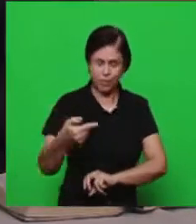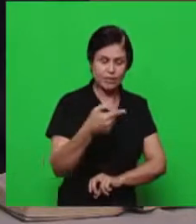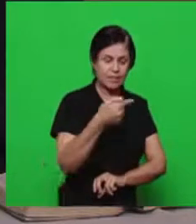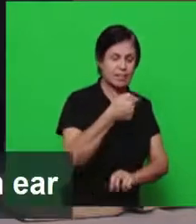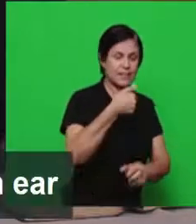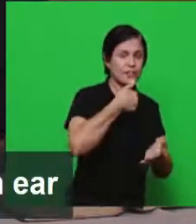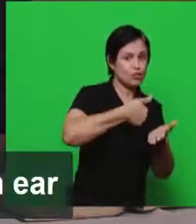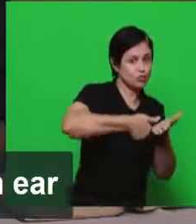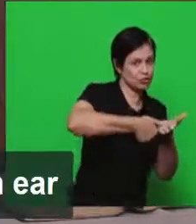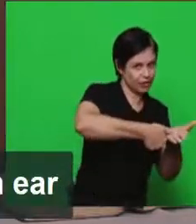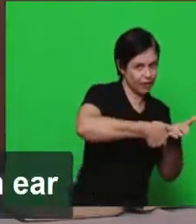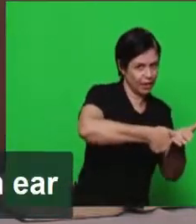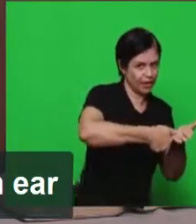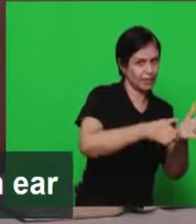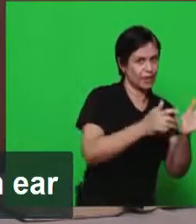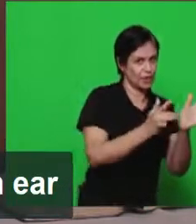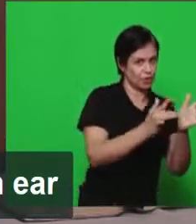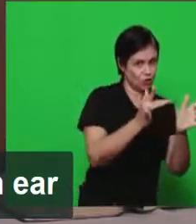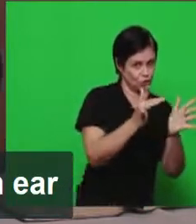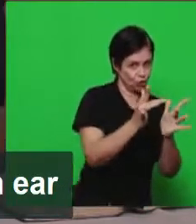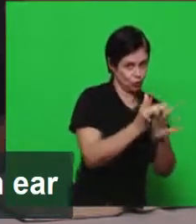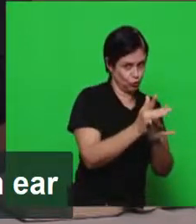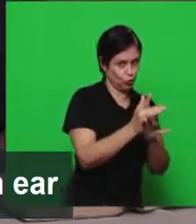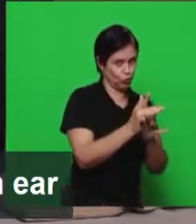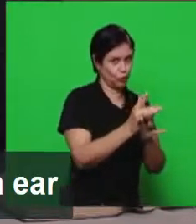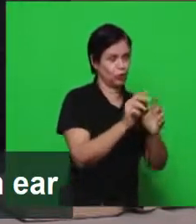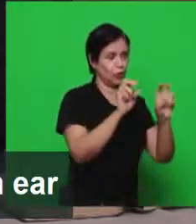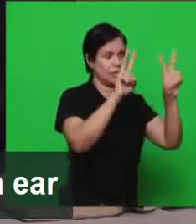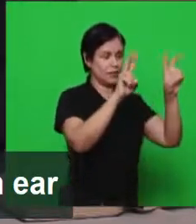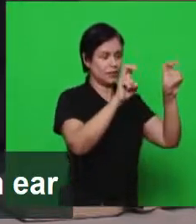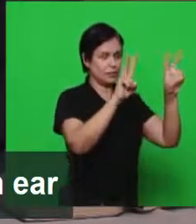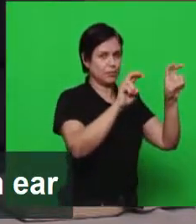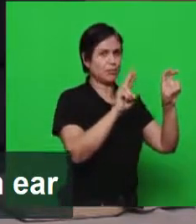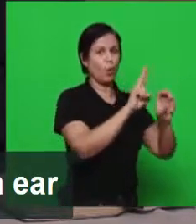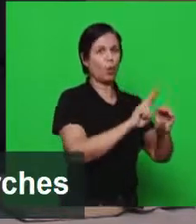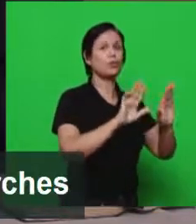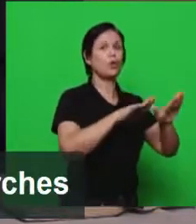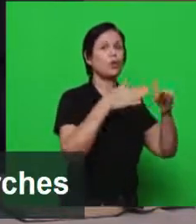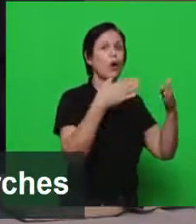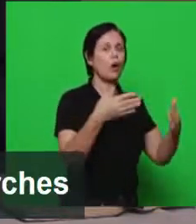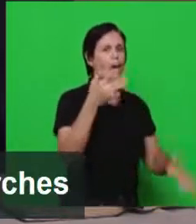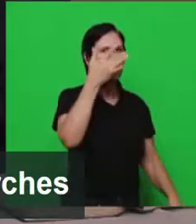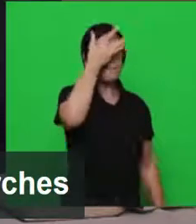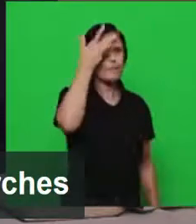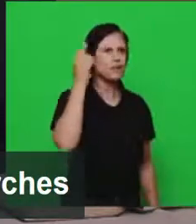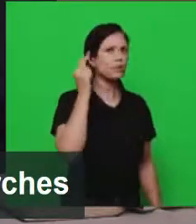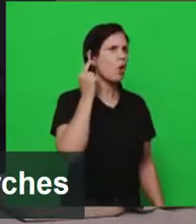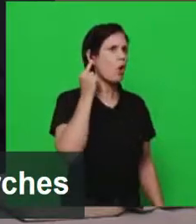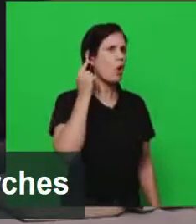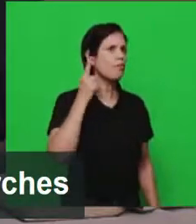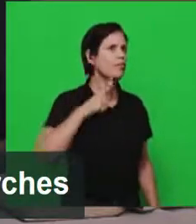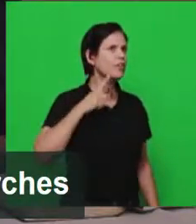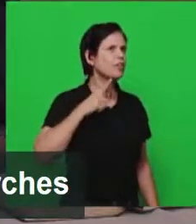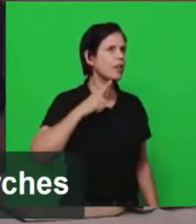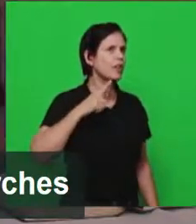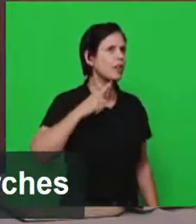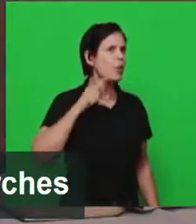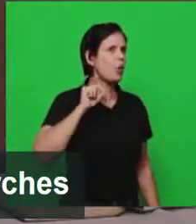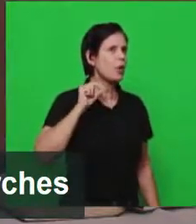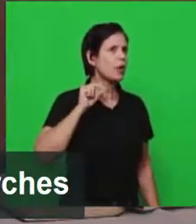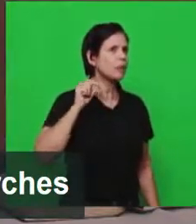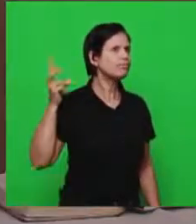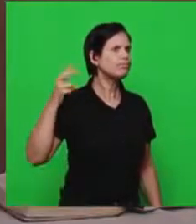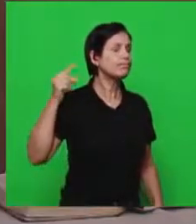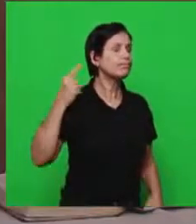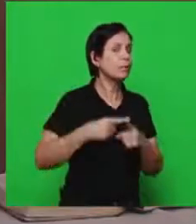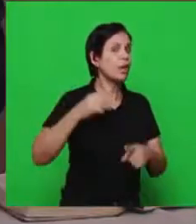Jesus a expressão completa é quem tem ouvidos ouça o que o espírito diz às